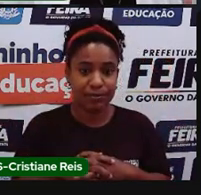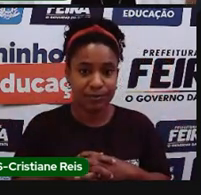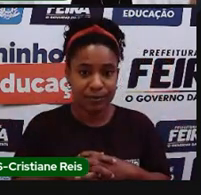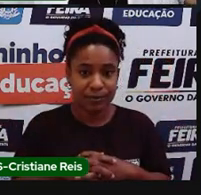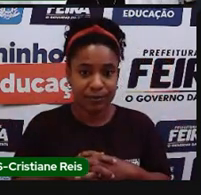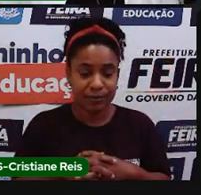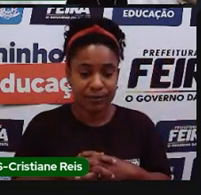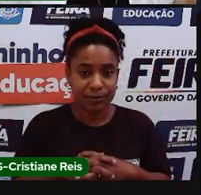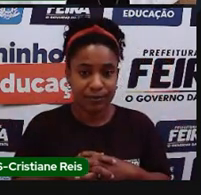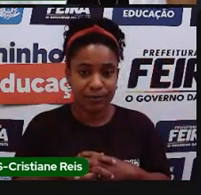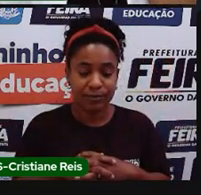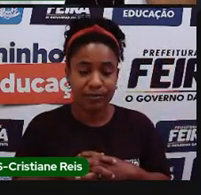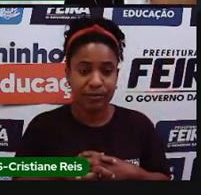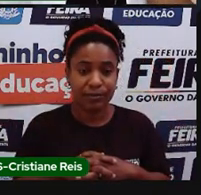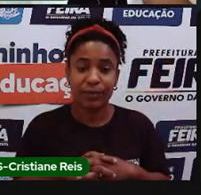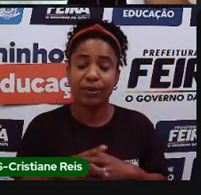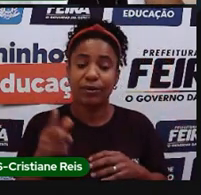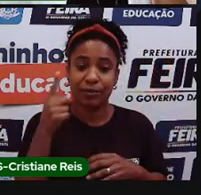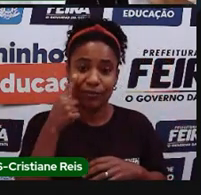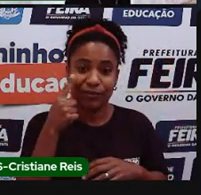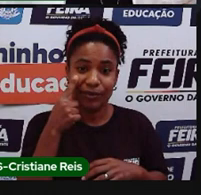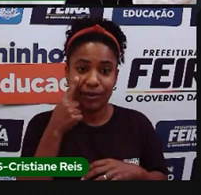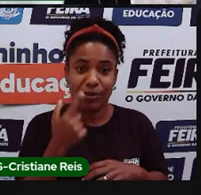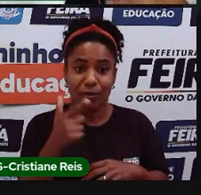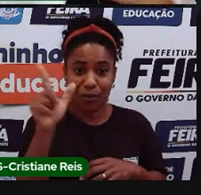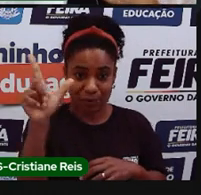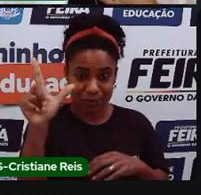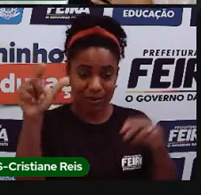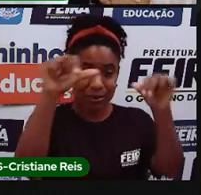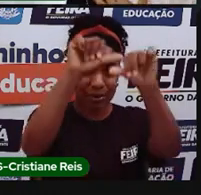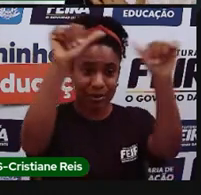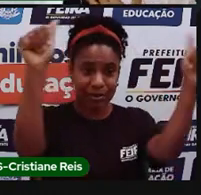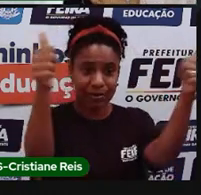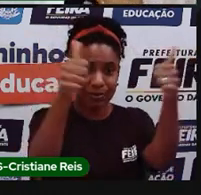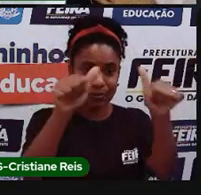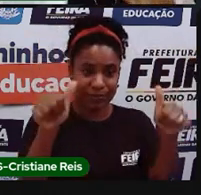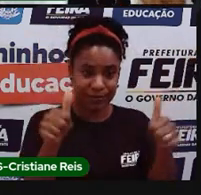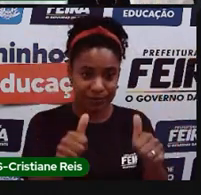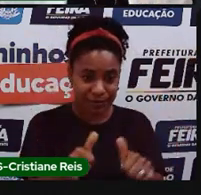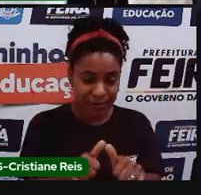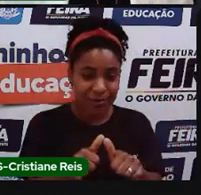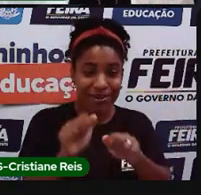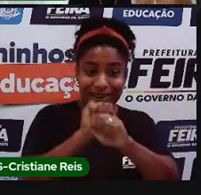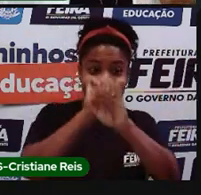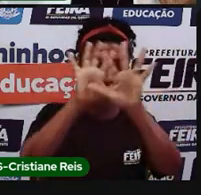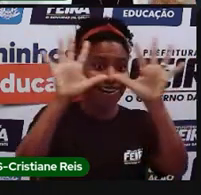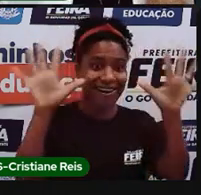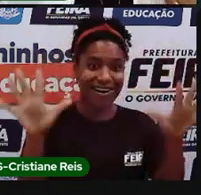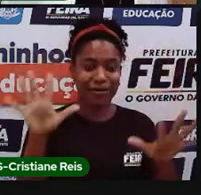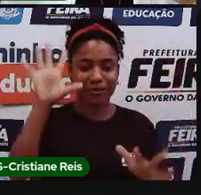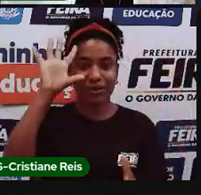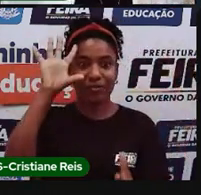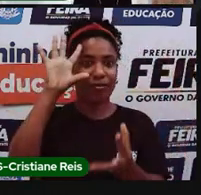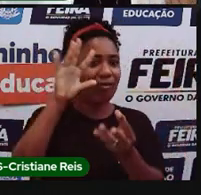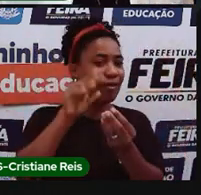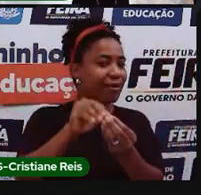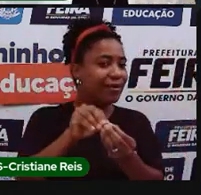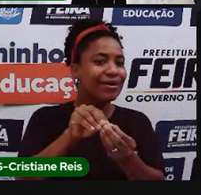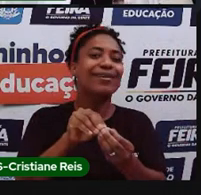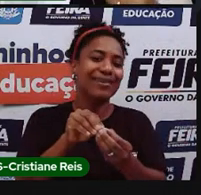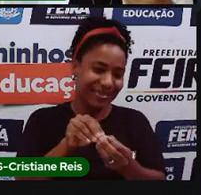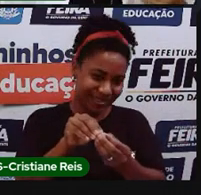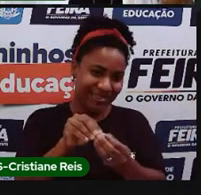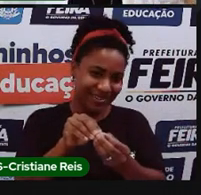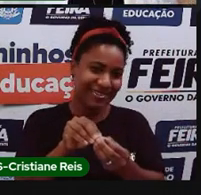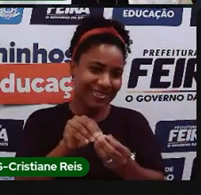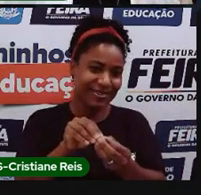Vamos para o próximo elemento do mapa, que esse vai esclarecer, basicamente, tudo